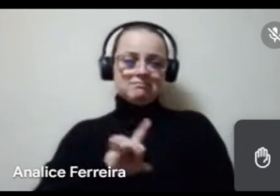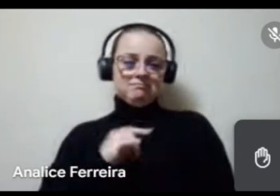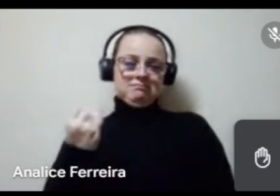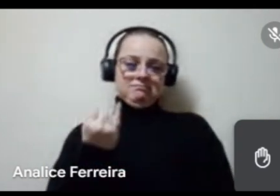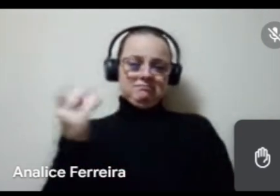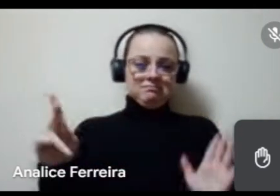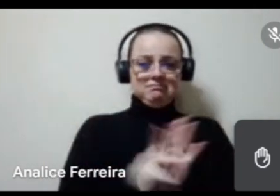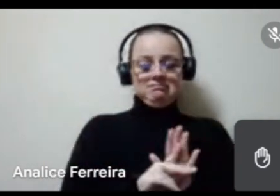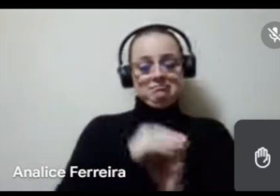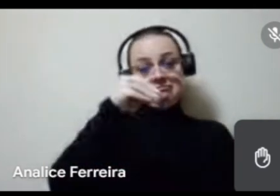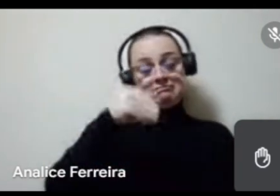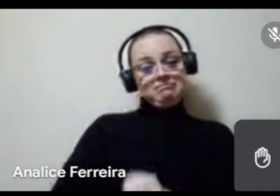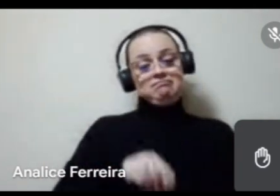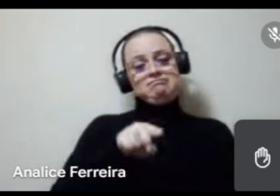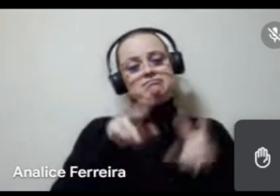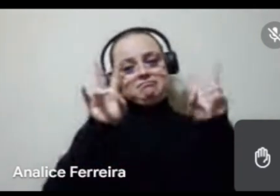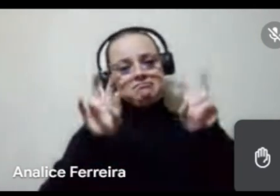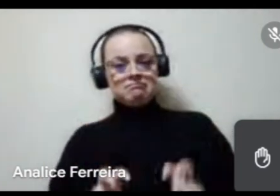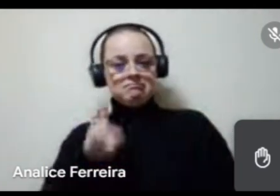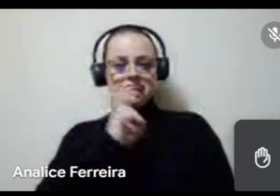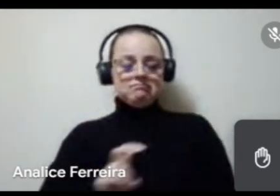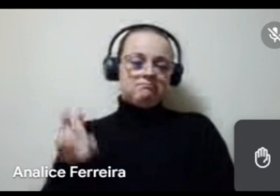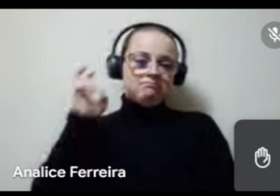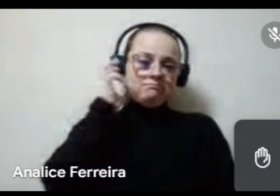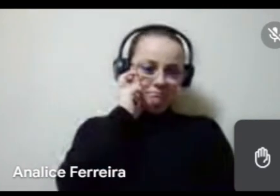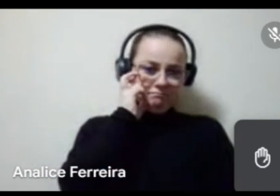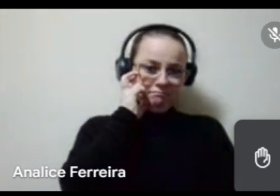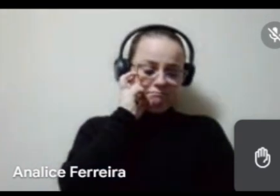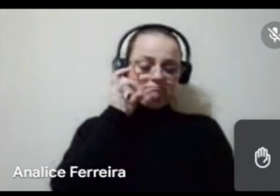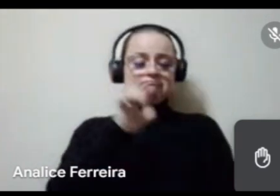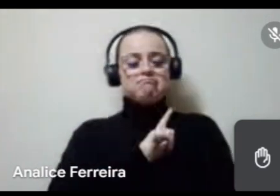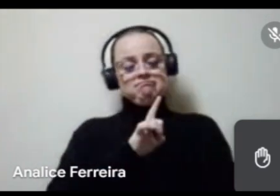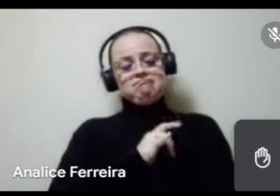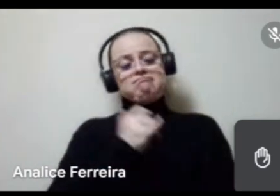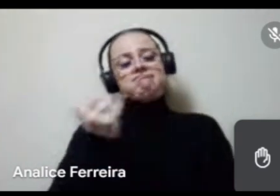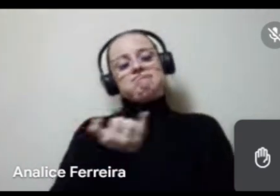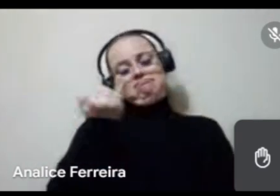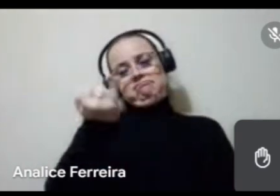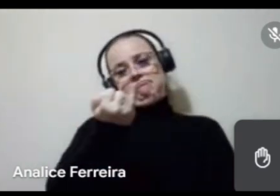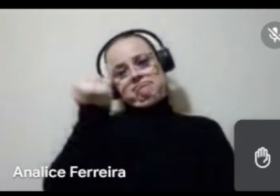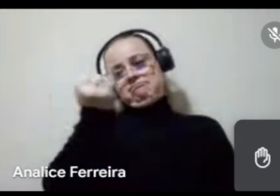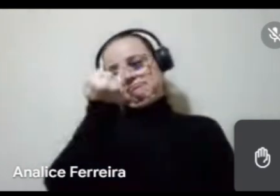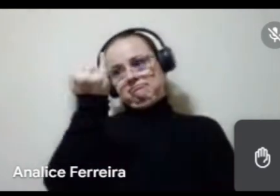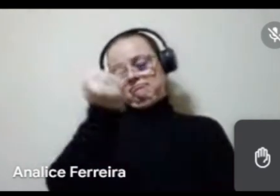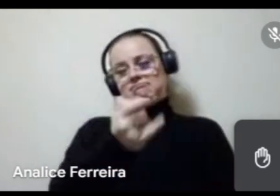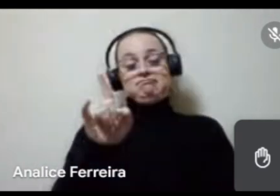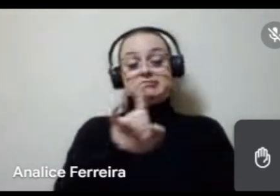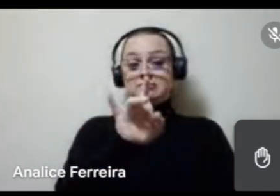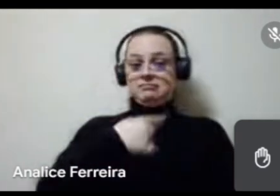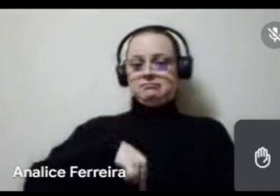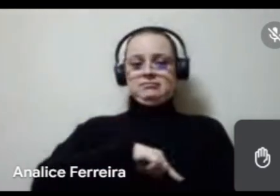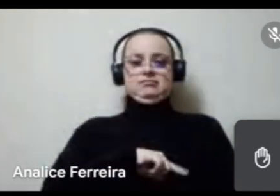dentro dessa questão cultural, que tem uma relevância não só para a gente, mas